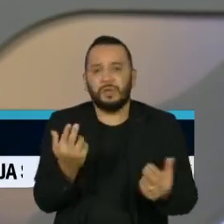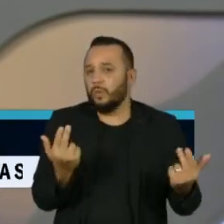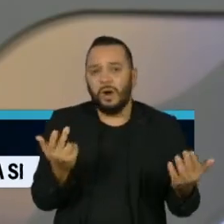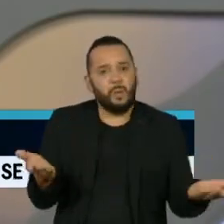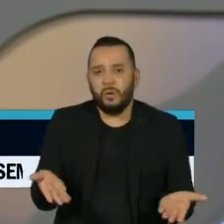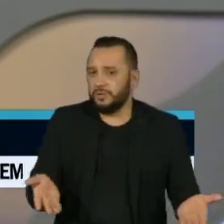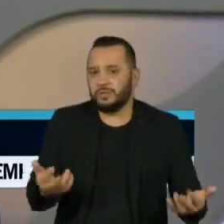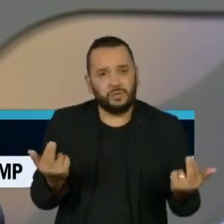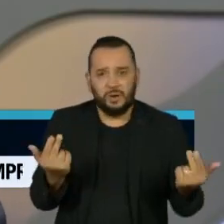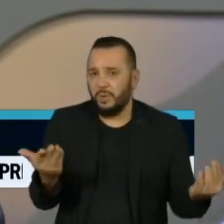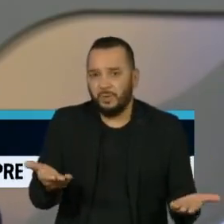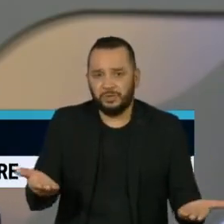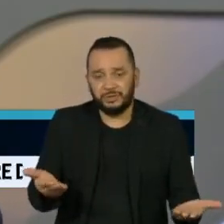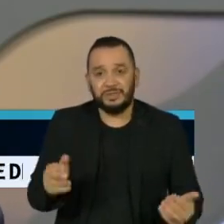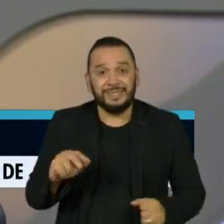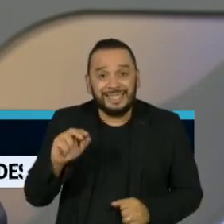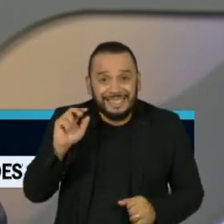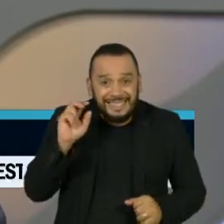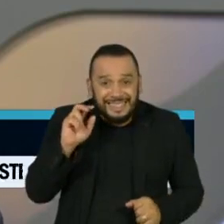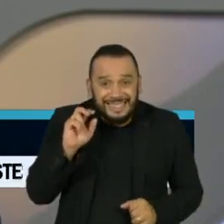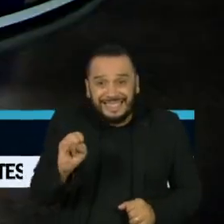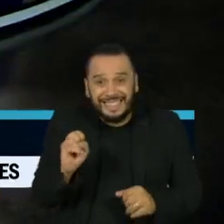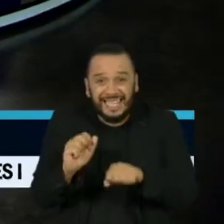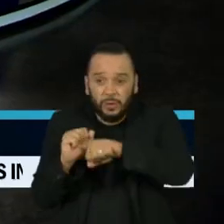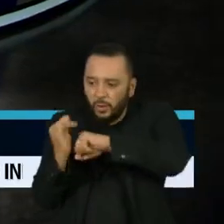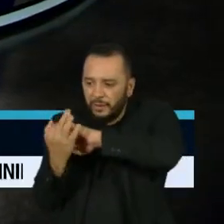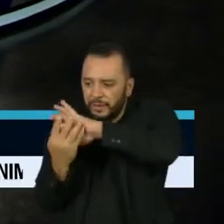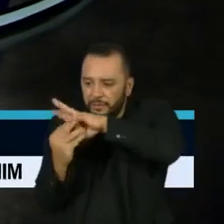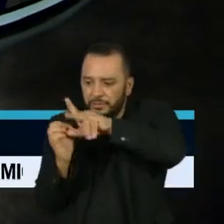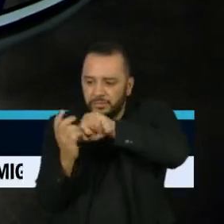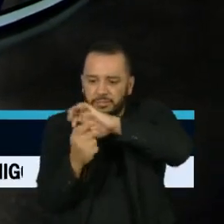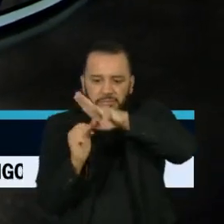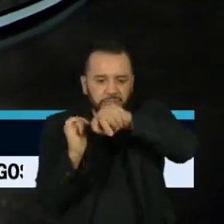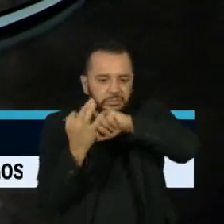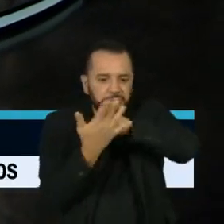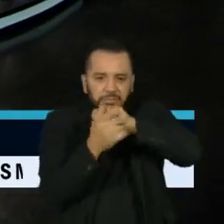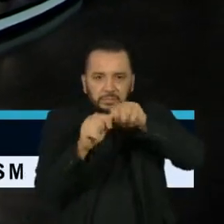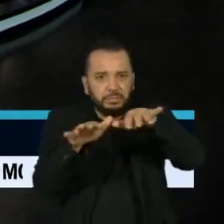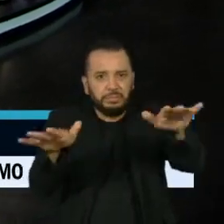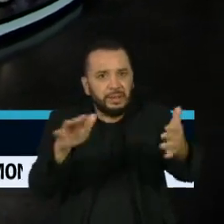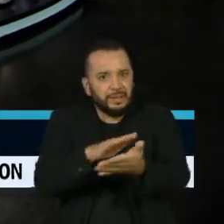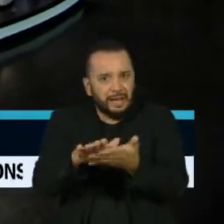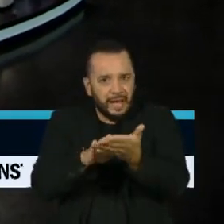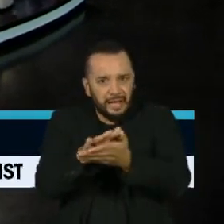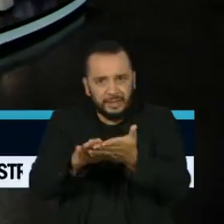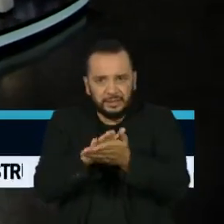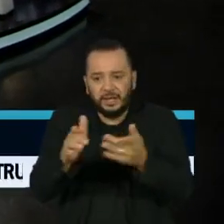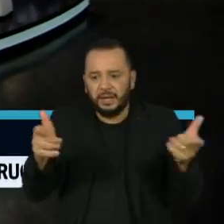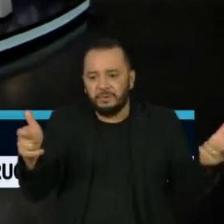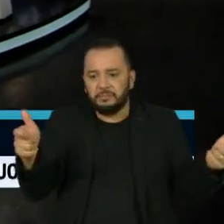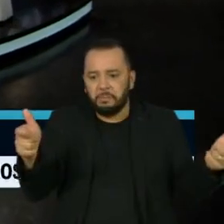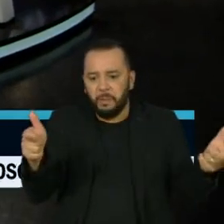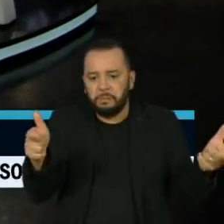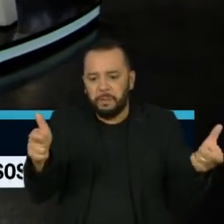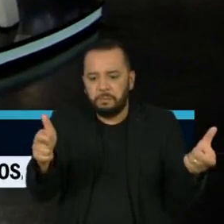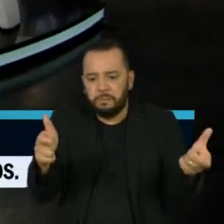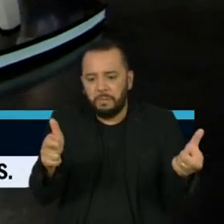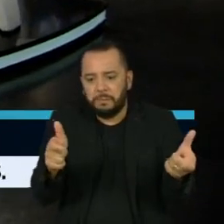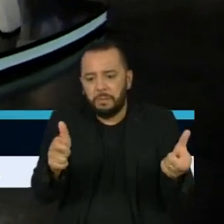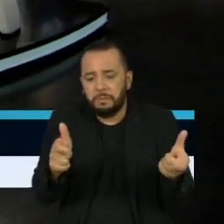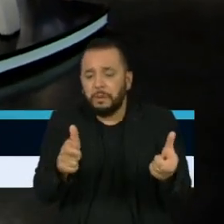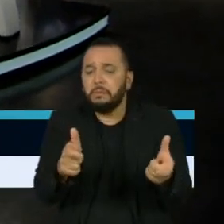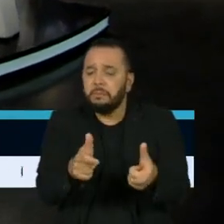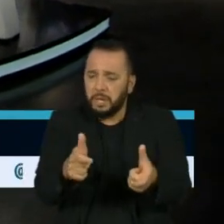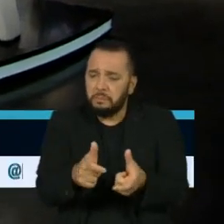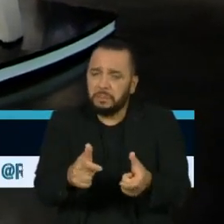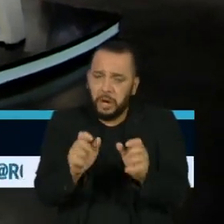Quer dizer, se não surgir nenhuma nova variante, se essa tendência de queda continuar, é possível sim que a gente tenha, daqui